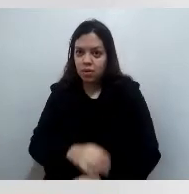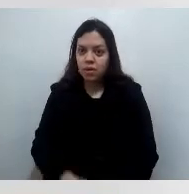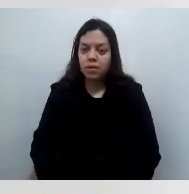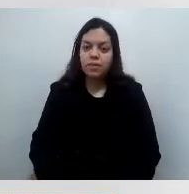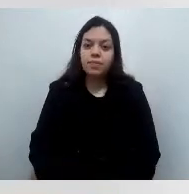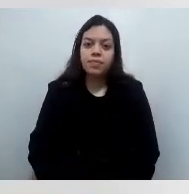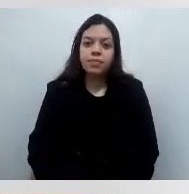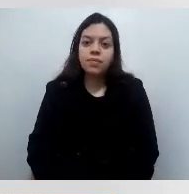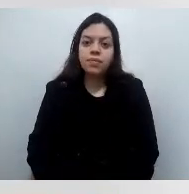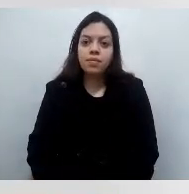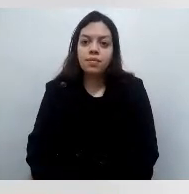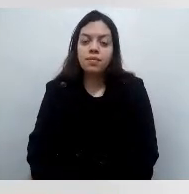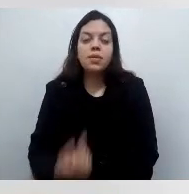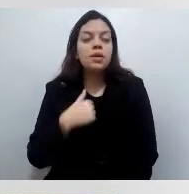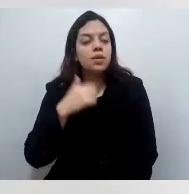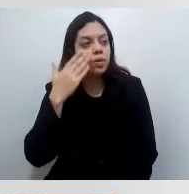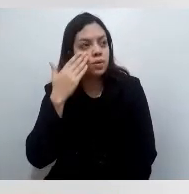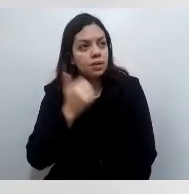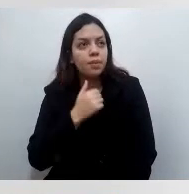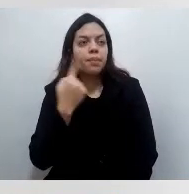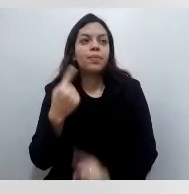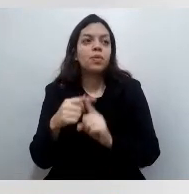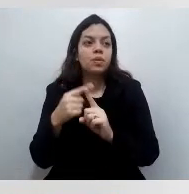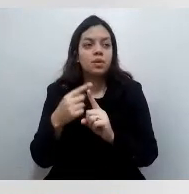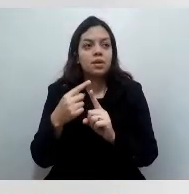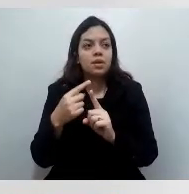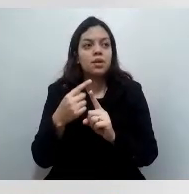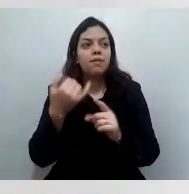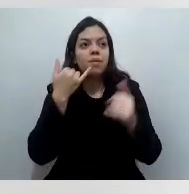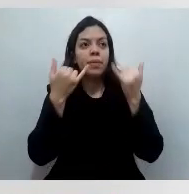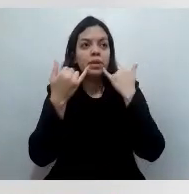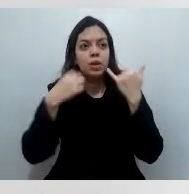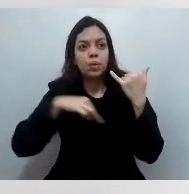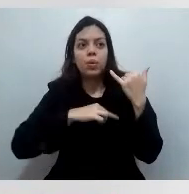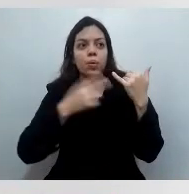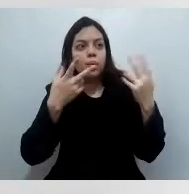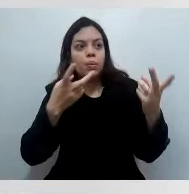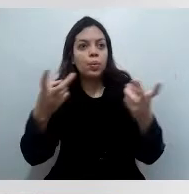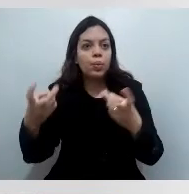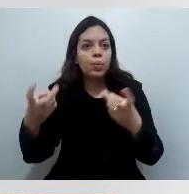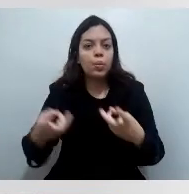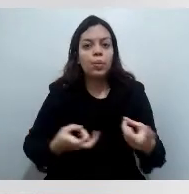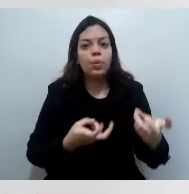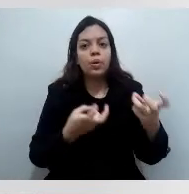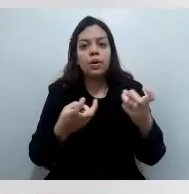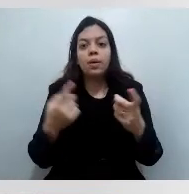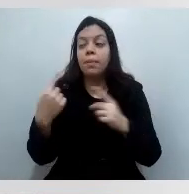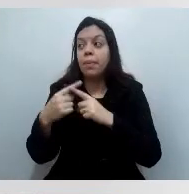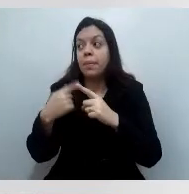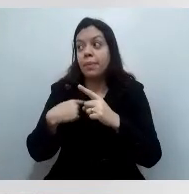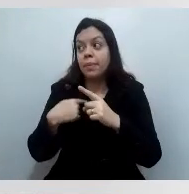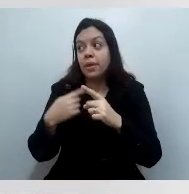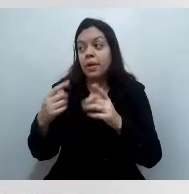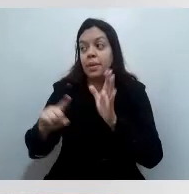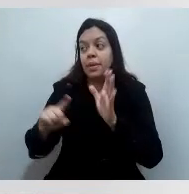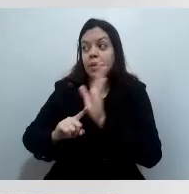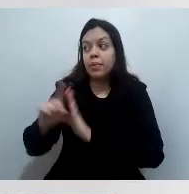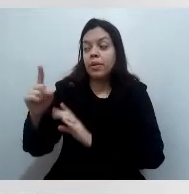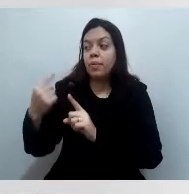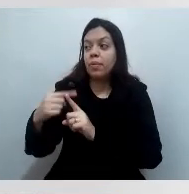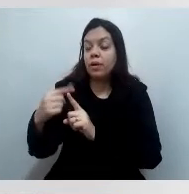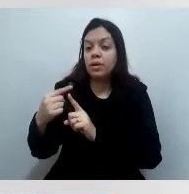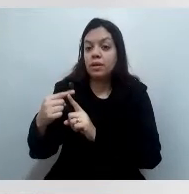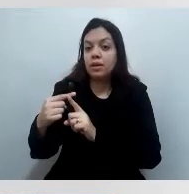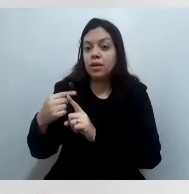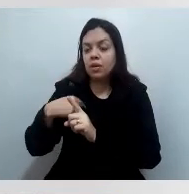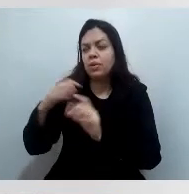abrangência aqui do... É, não, é que a minha pergunta era... Exatamente, a minha pergunta é porque eu me referi a Curitiba, porque eu tenho certeza que isso está acontecendo aqui,